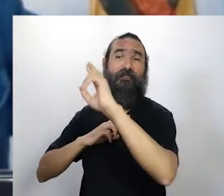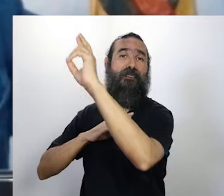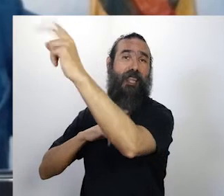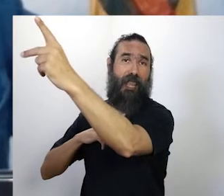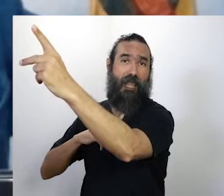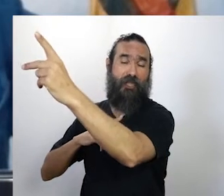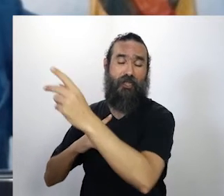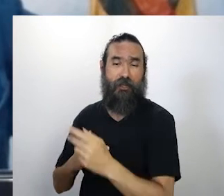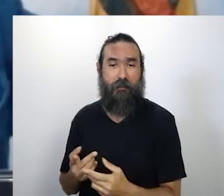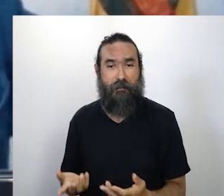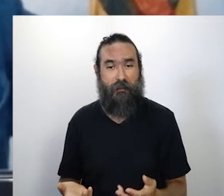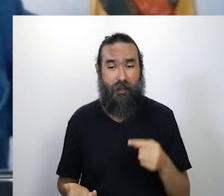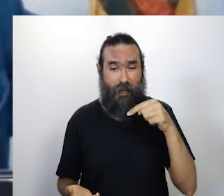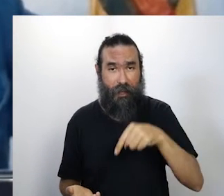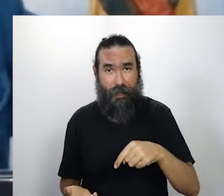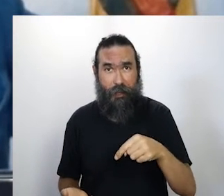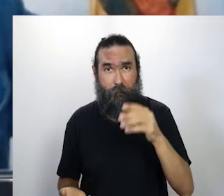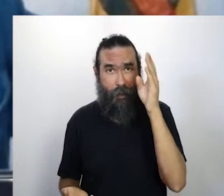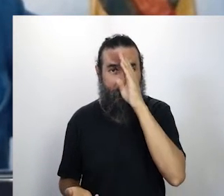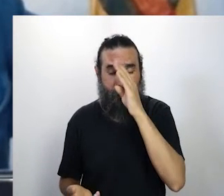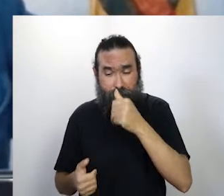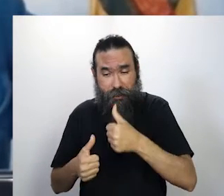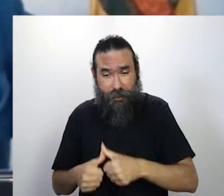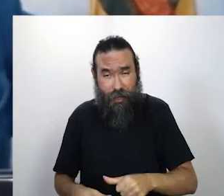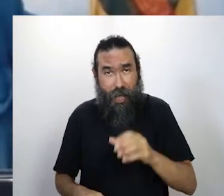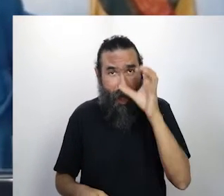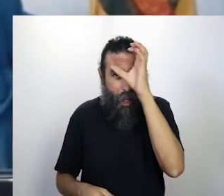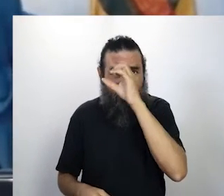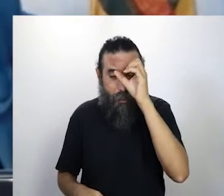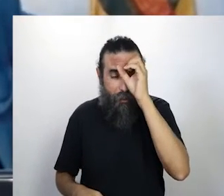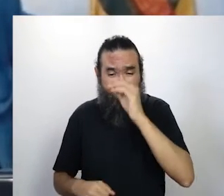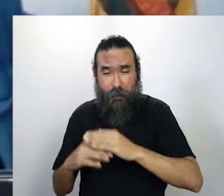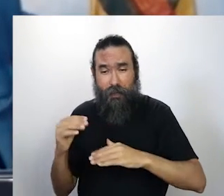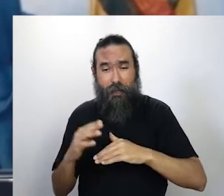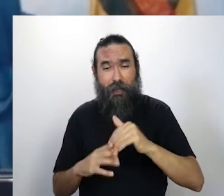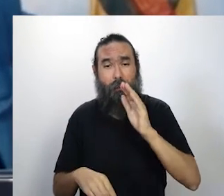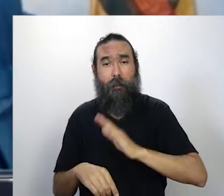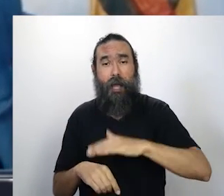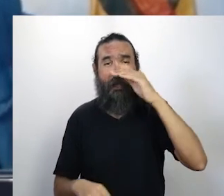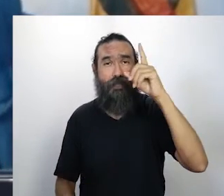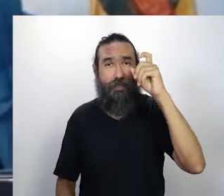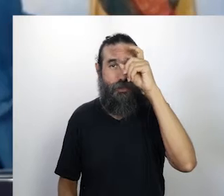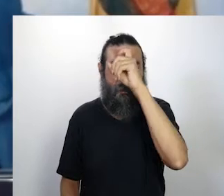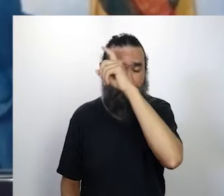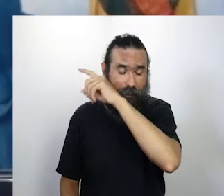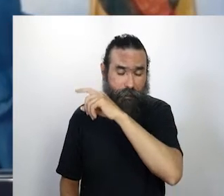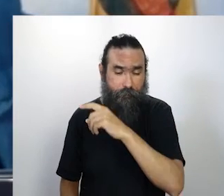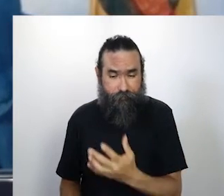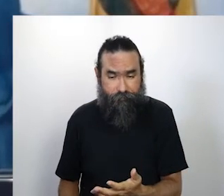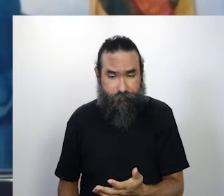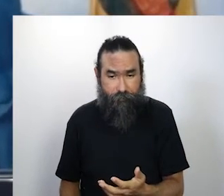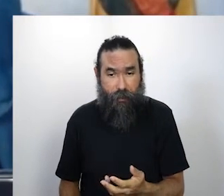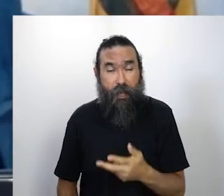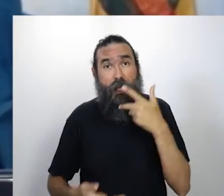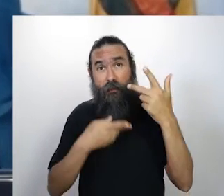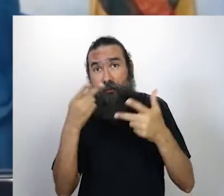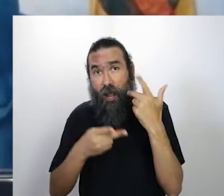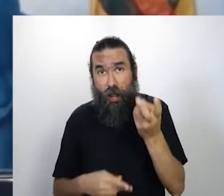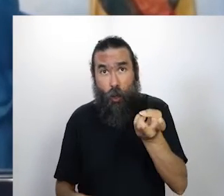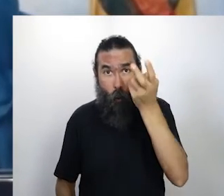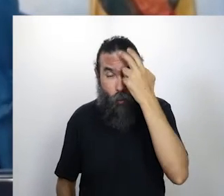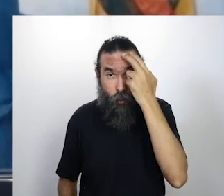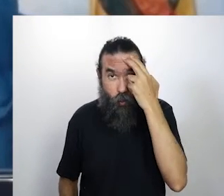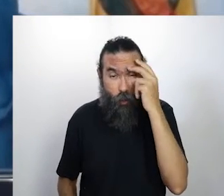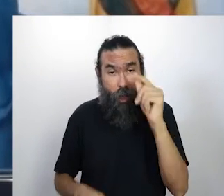aprendendo talvez da maneira mais difícil e no tocante a essa coisa de cultura, quem produz, aos